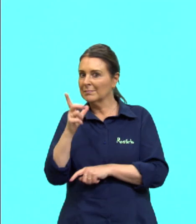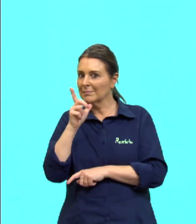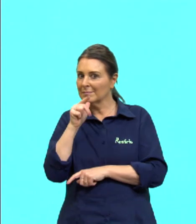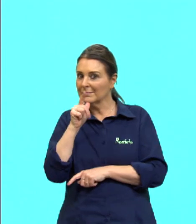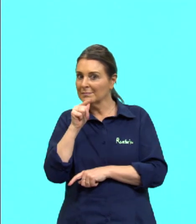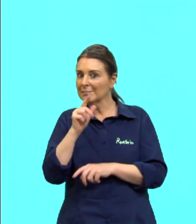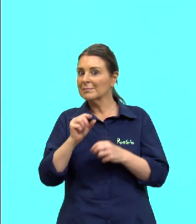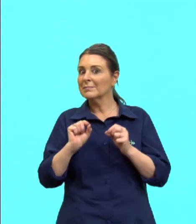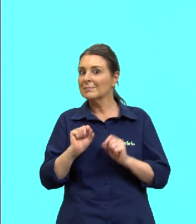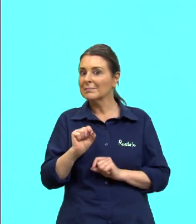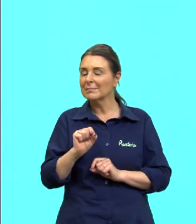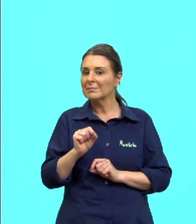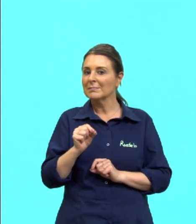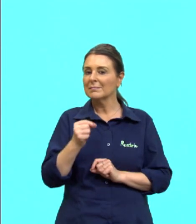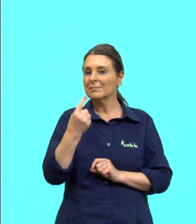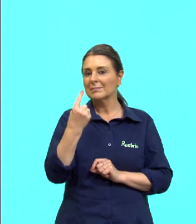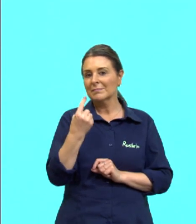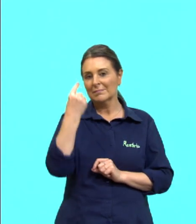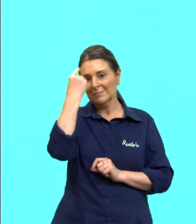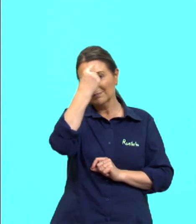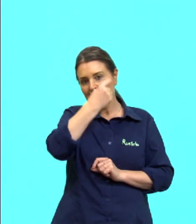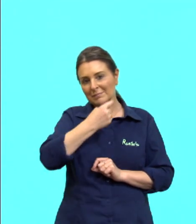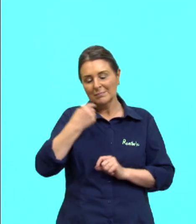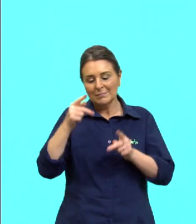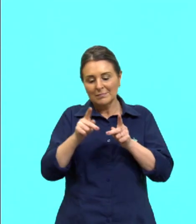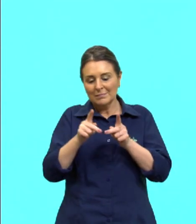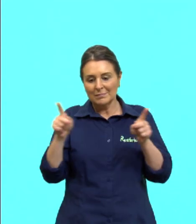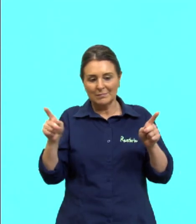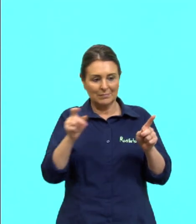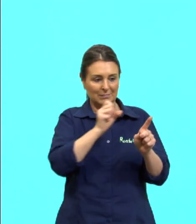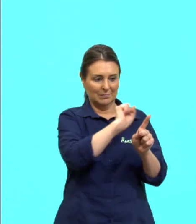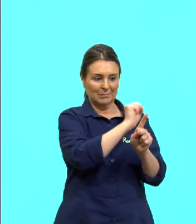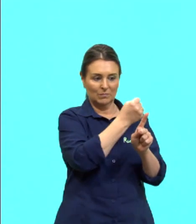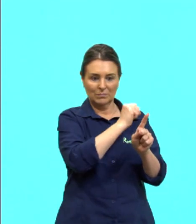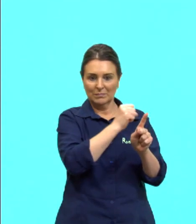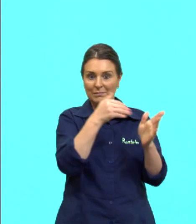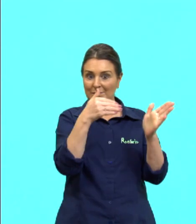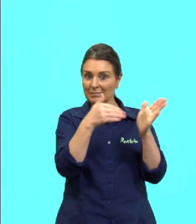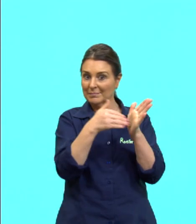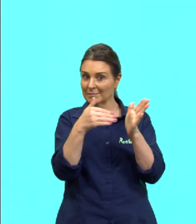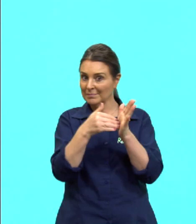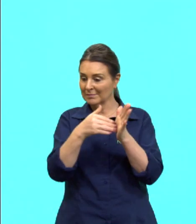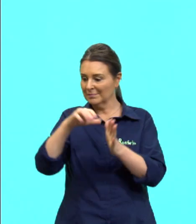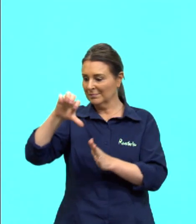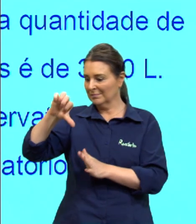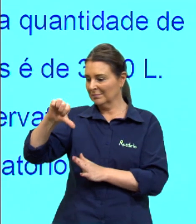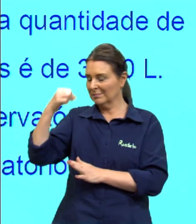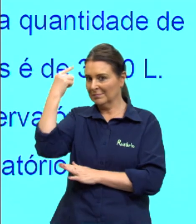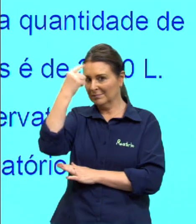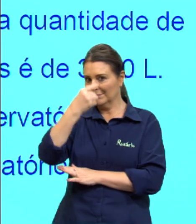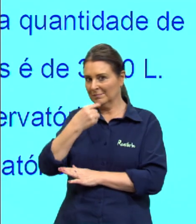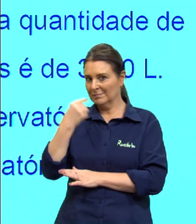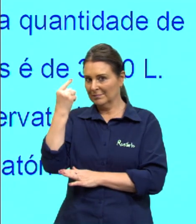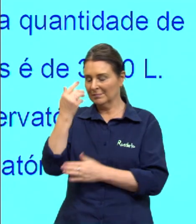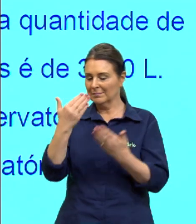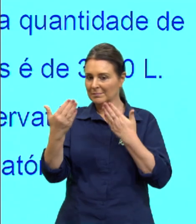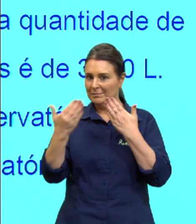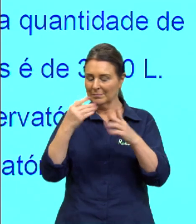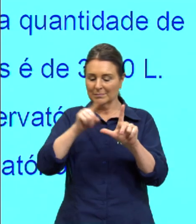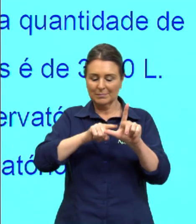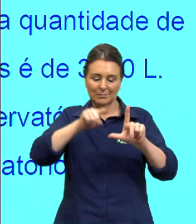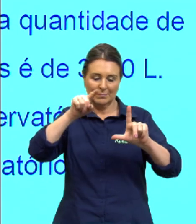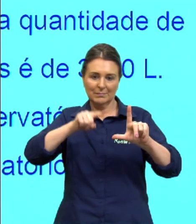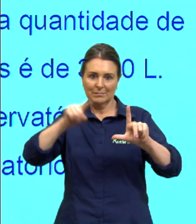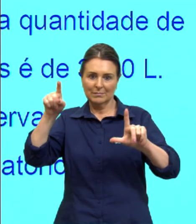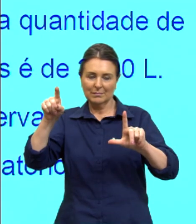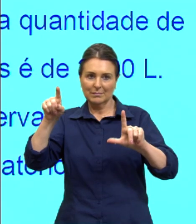justamente uma hora, que é o período entre 8 e 9 horas, certo? Então, pela análise do gráfico,